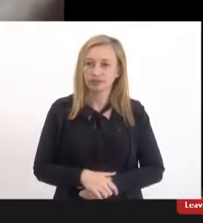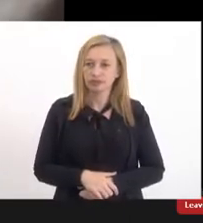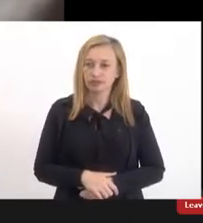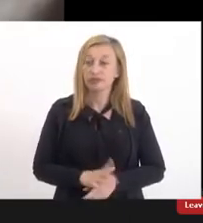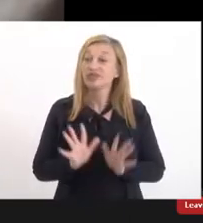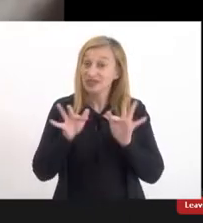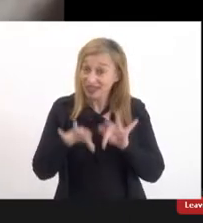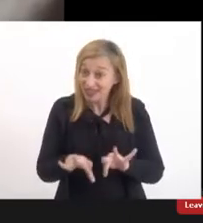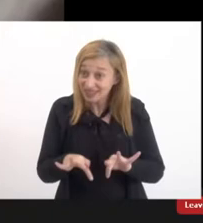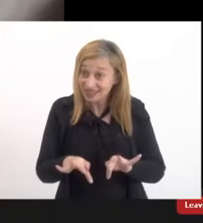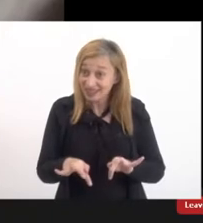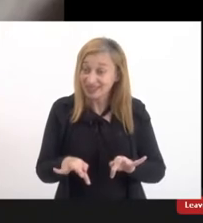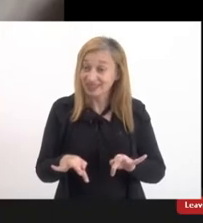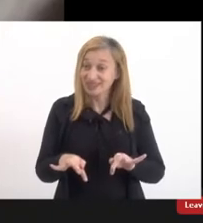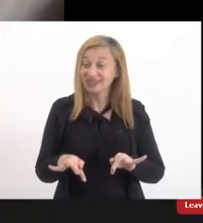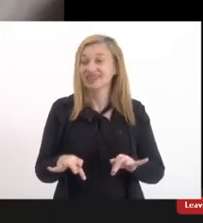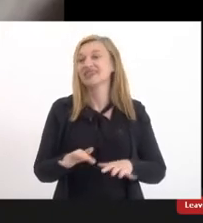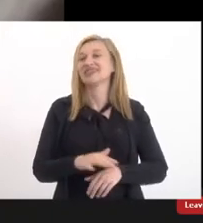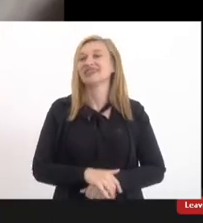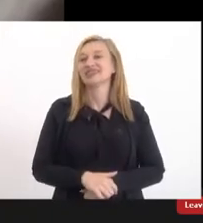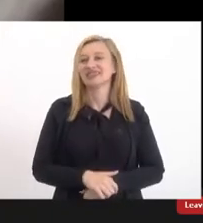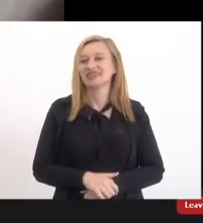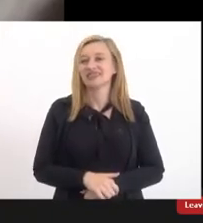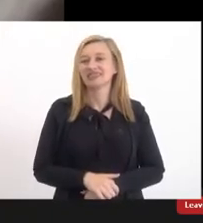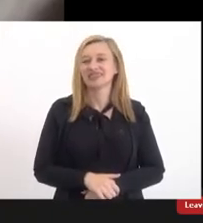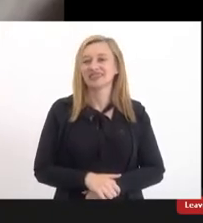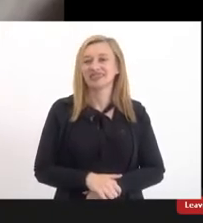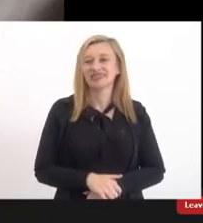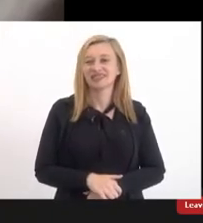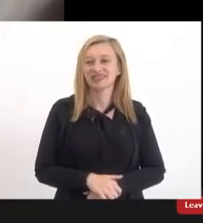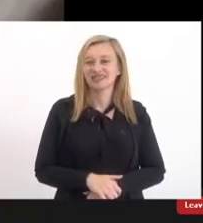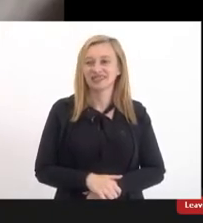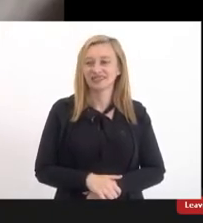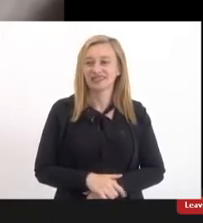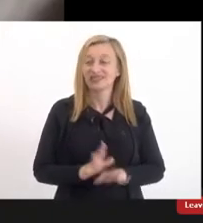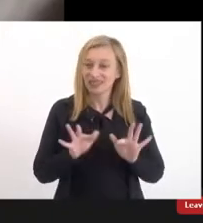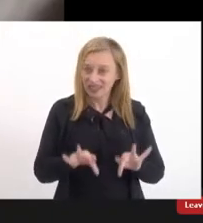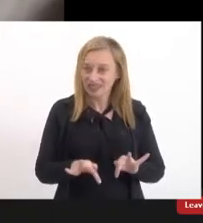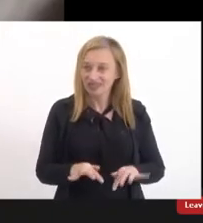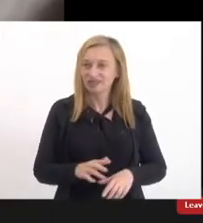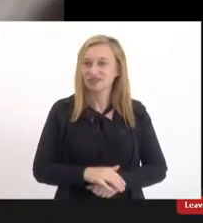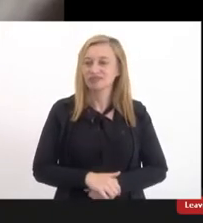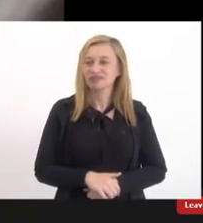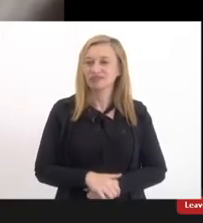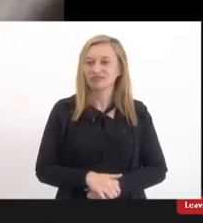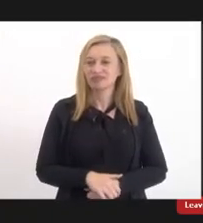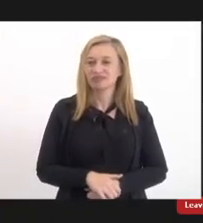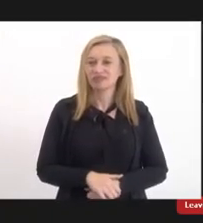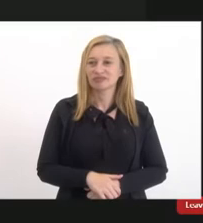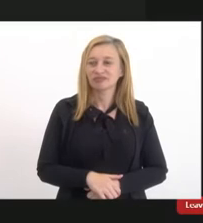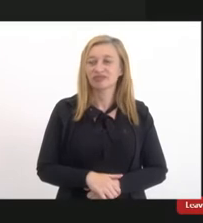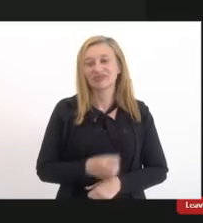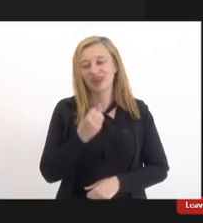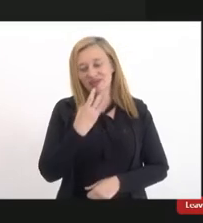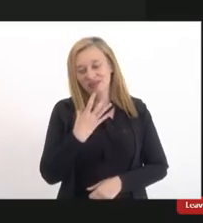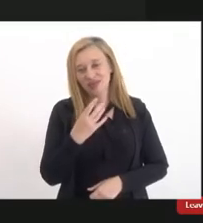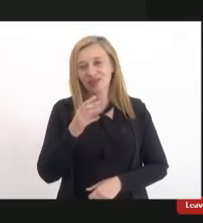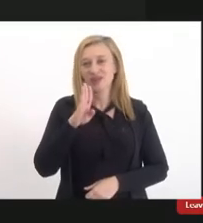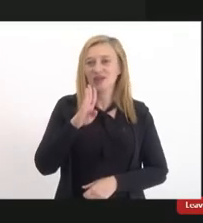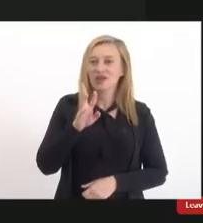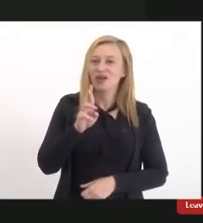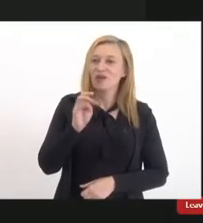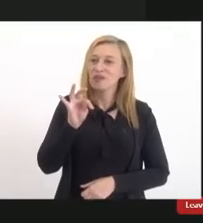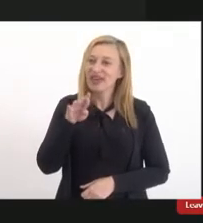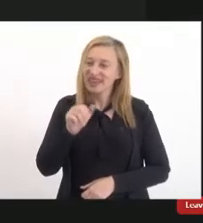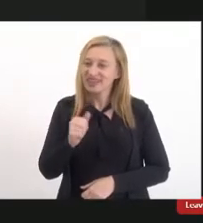concluo então porque aqui tá muito barulho obrigada tá bom Roberta